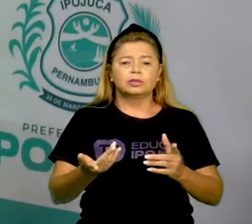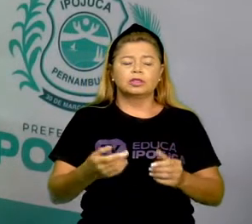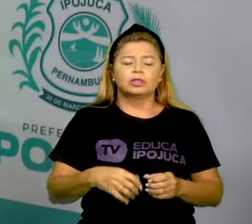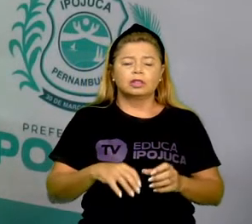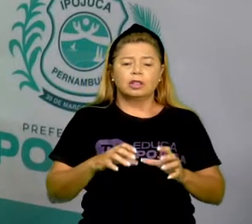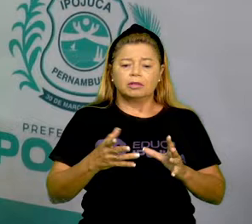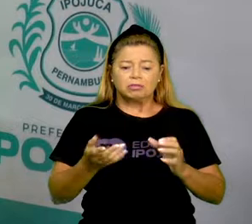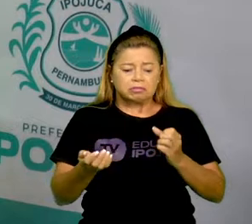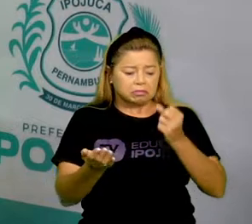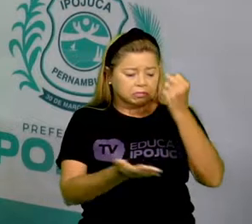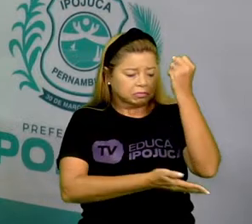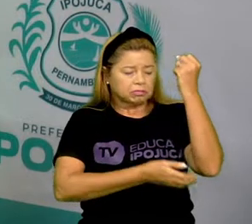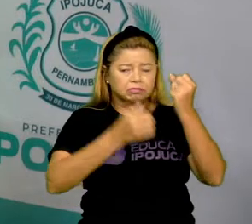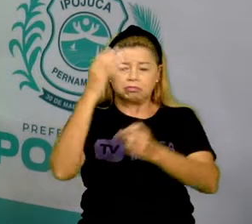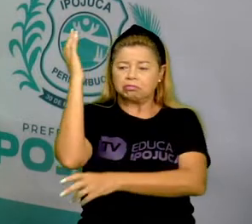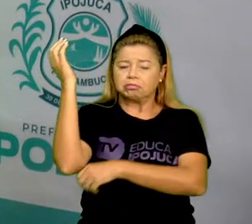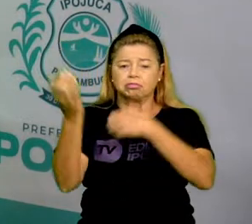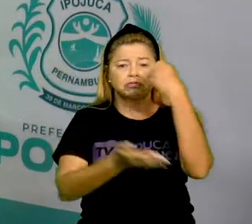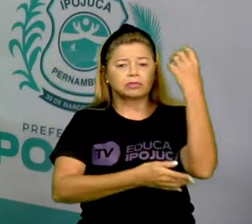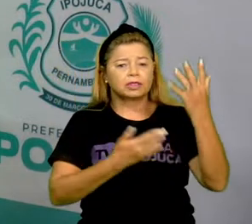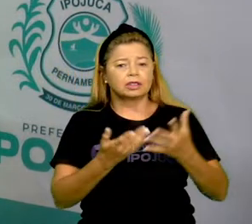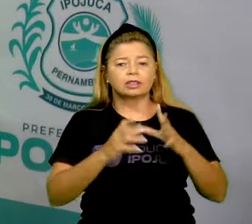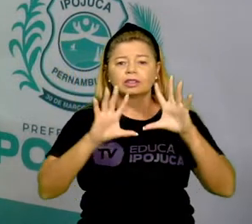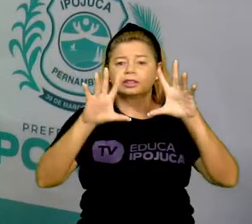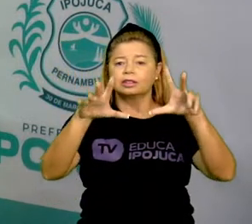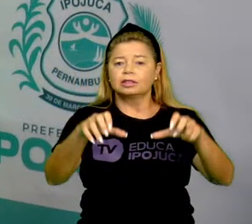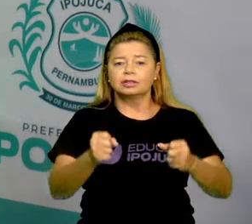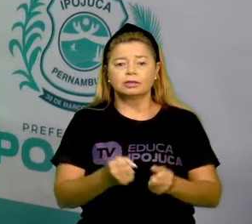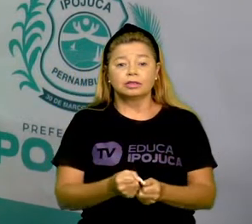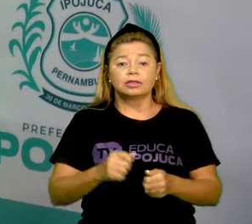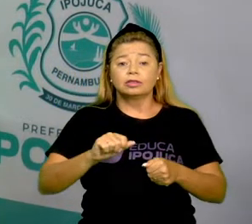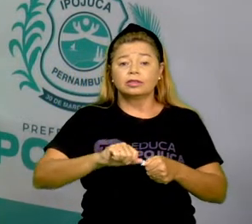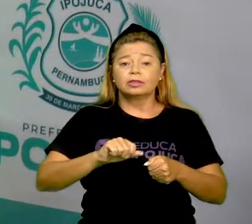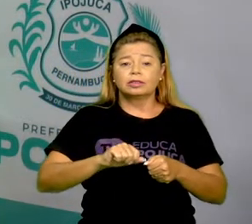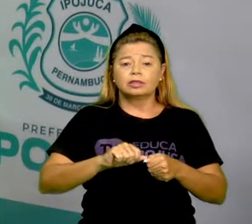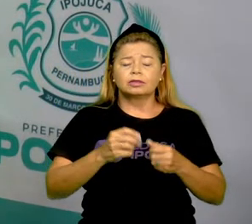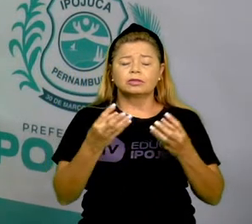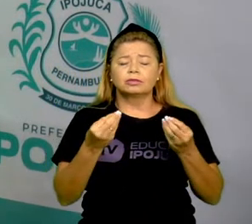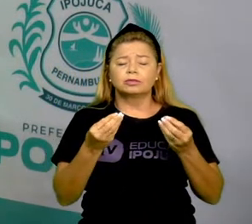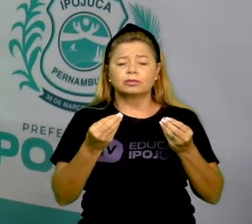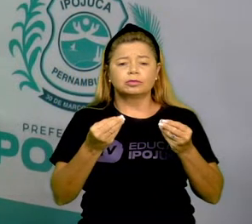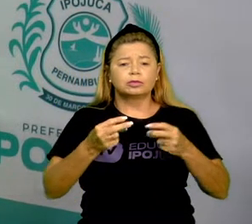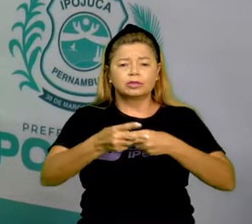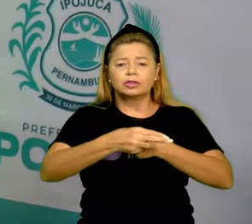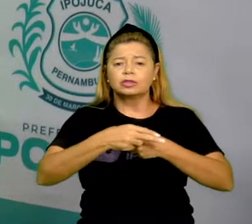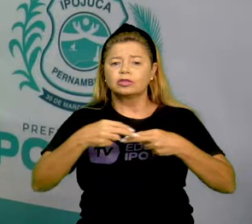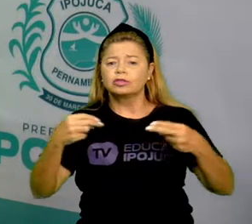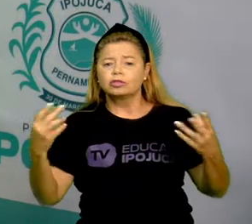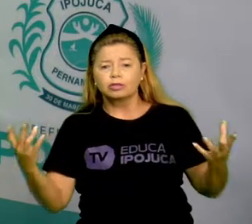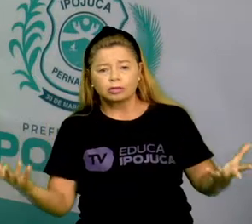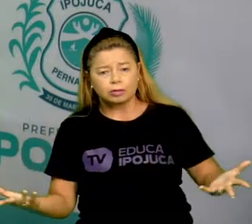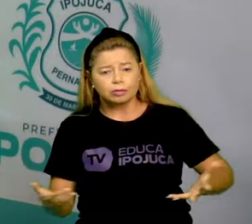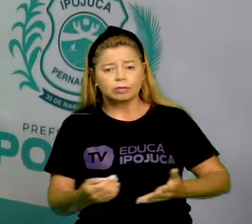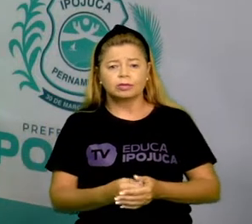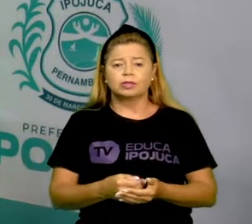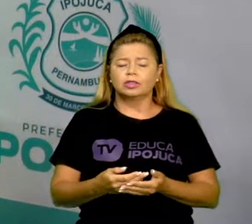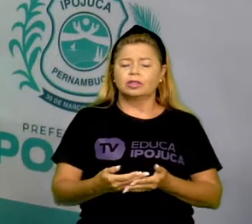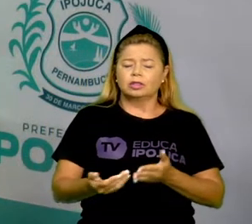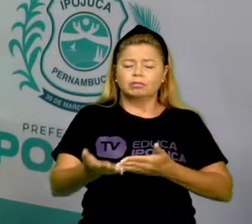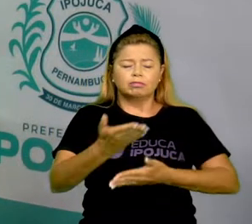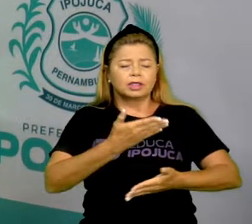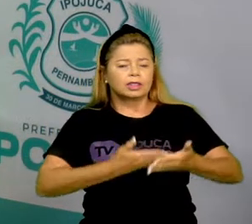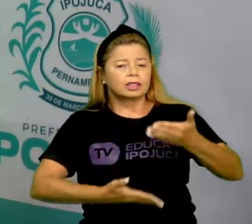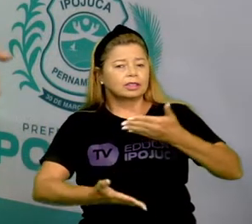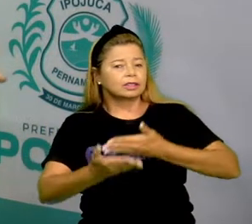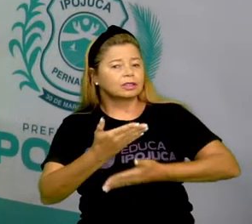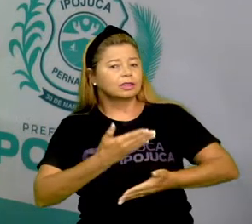nós fazemos várias coisas para viver. Plantamos, criamos, nos relacionamos com as pessoas